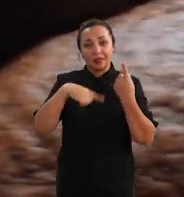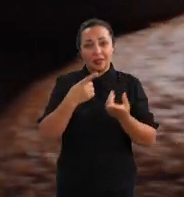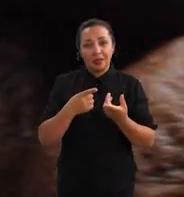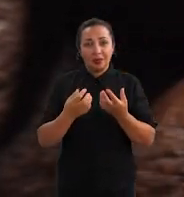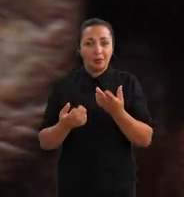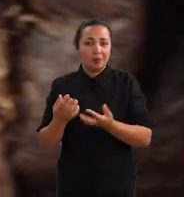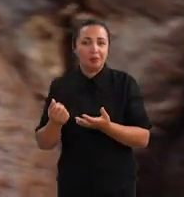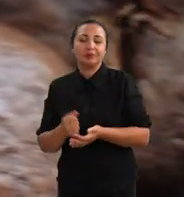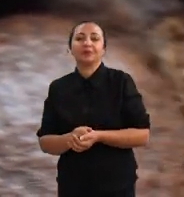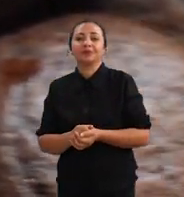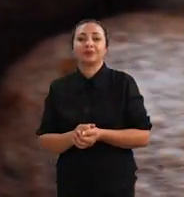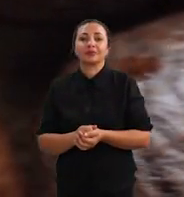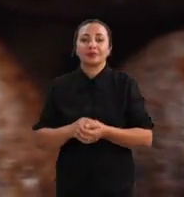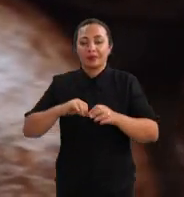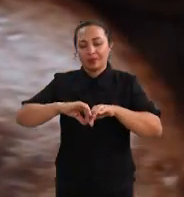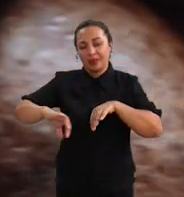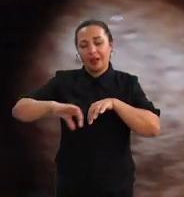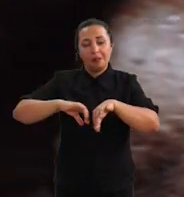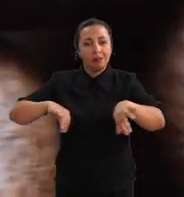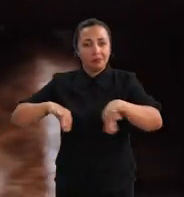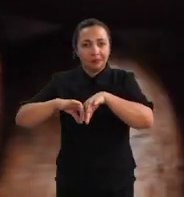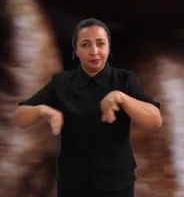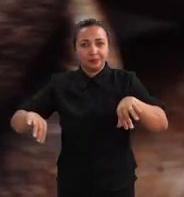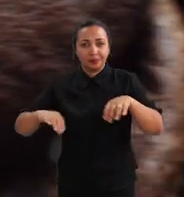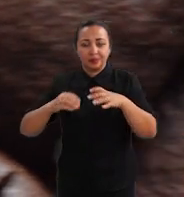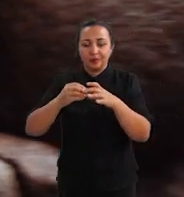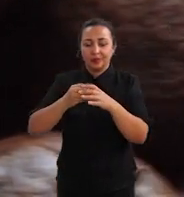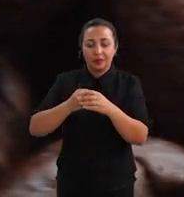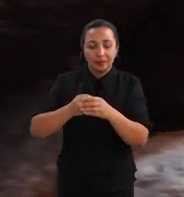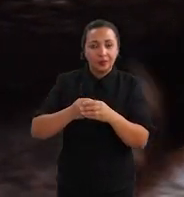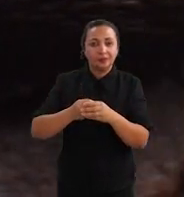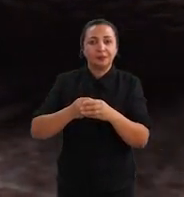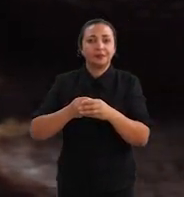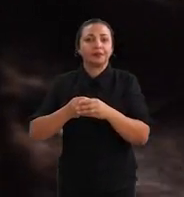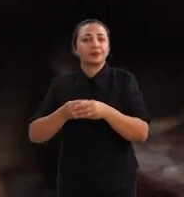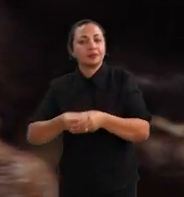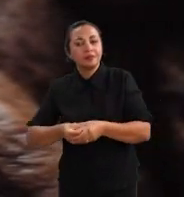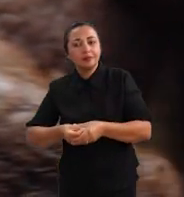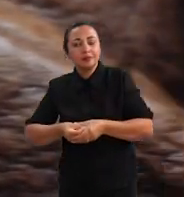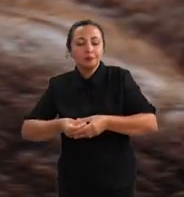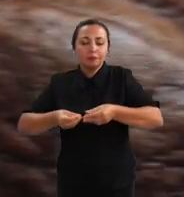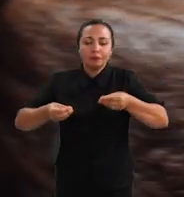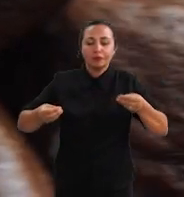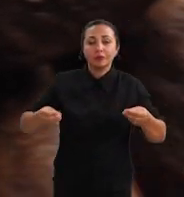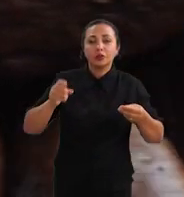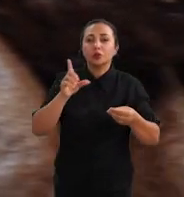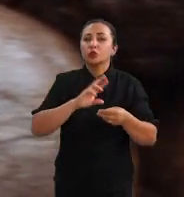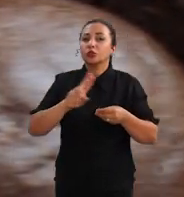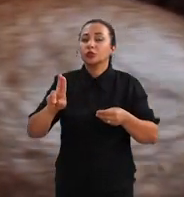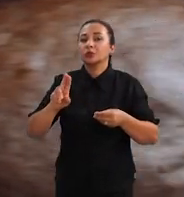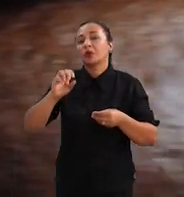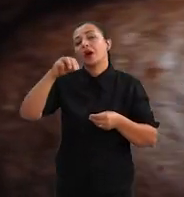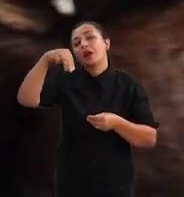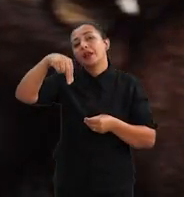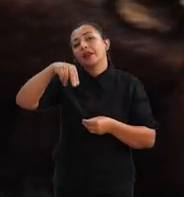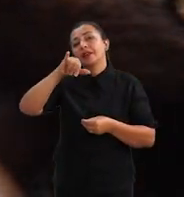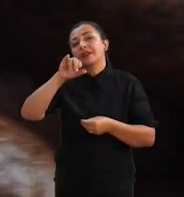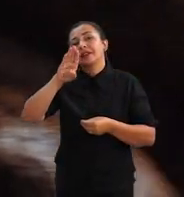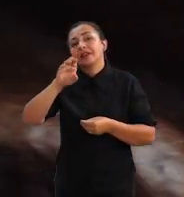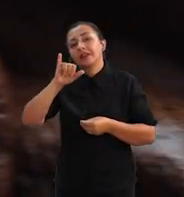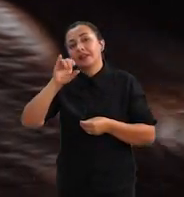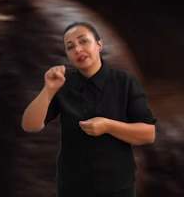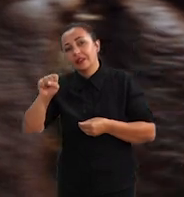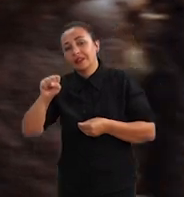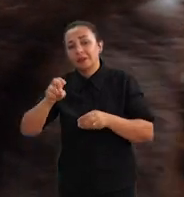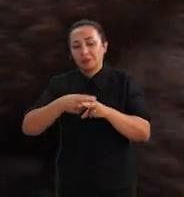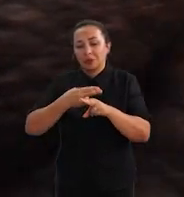Após esse processo de torra, há a separação da parte interna da amêndoa, que é o que a gente chama de nibs do cacau, que